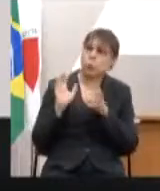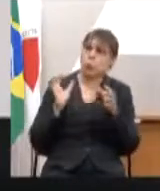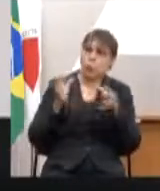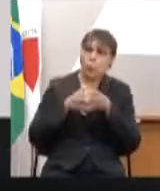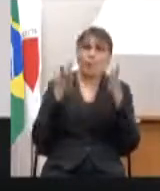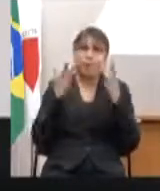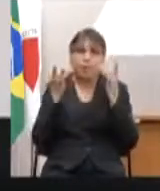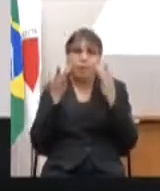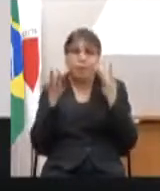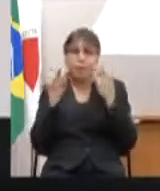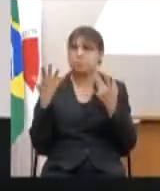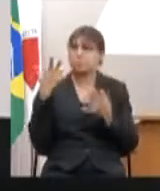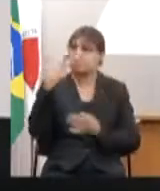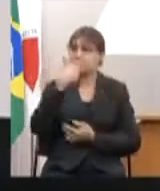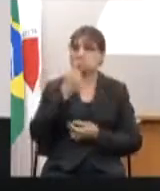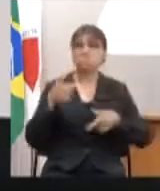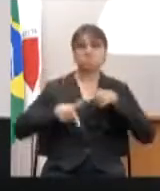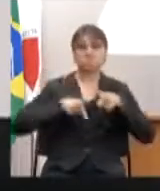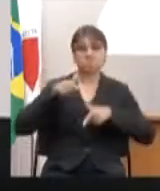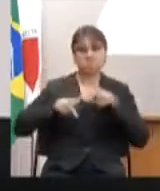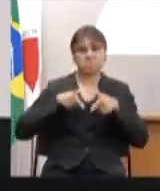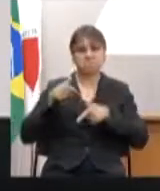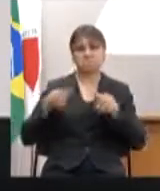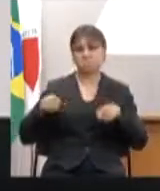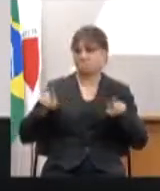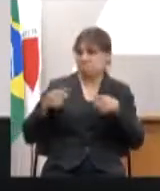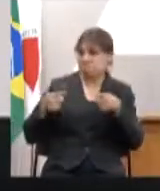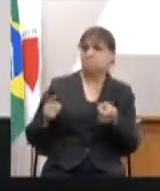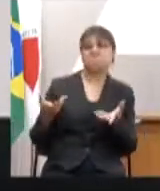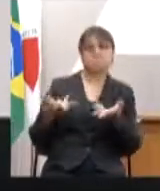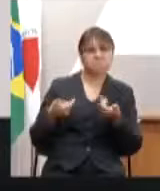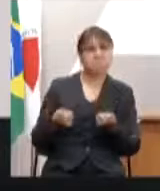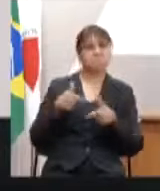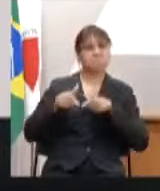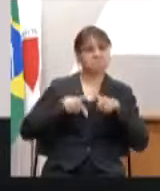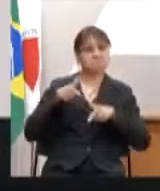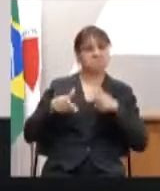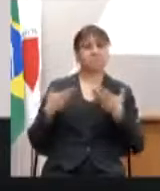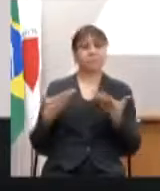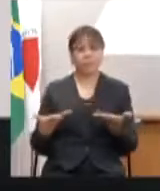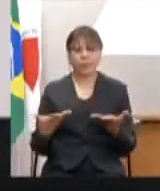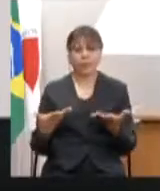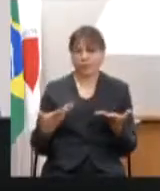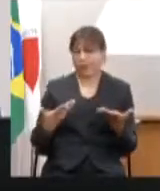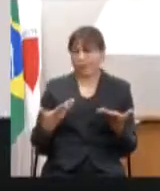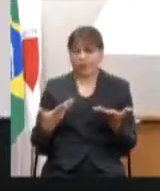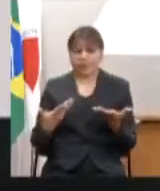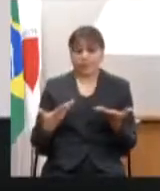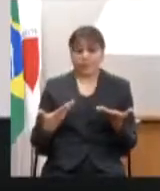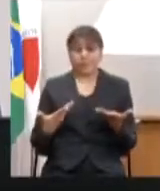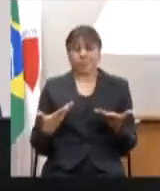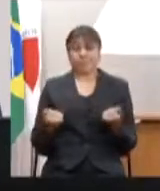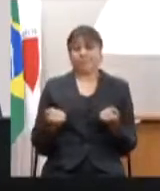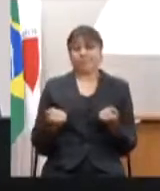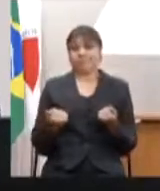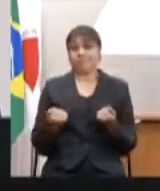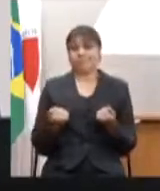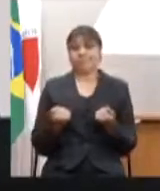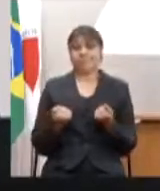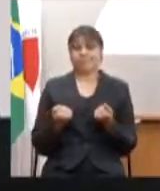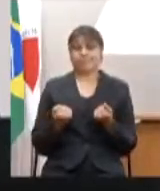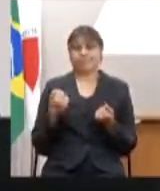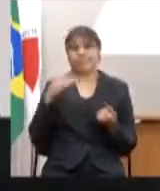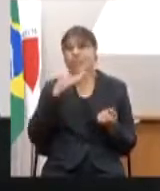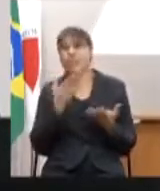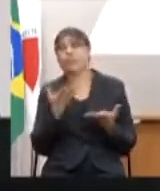teatro estão fazendo, que os músicos estão fazendo. Então, assim, eu não vejo que podemos